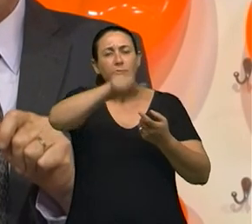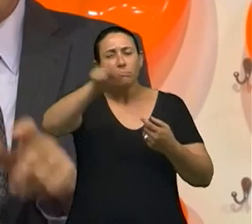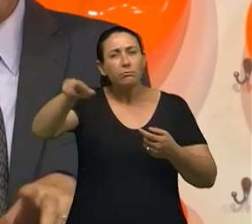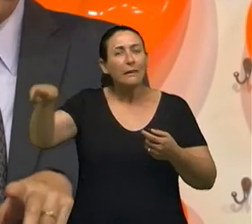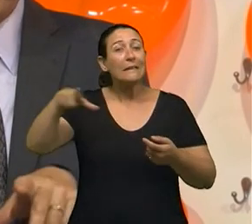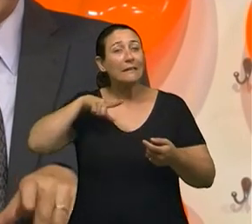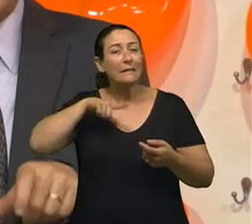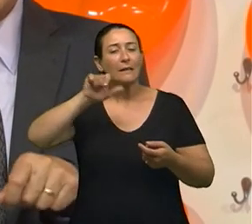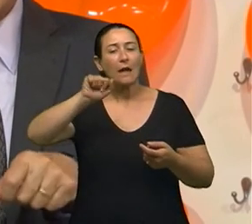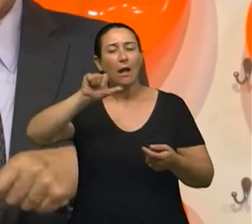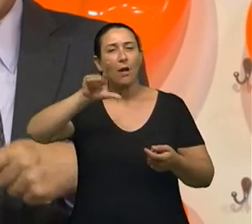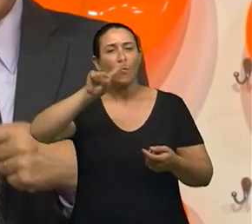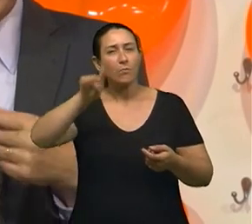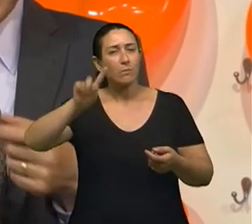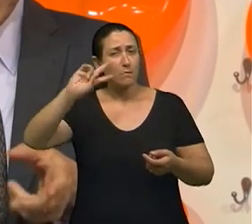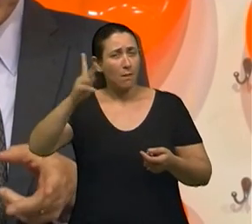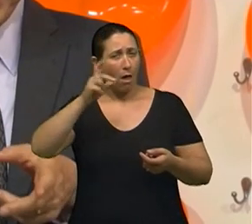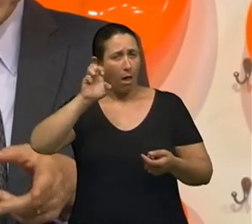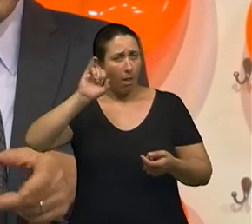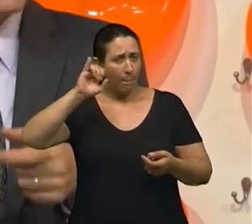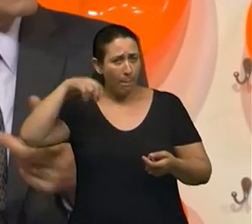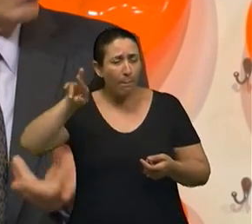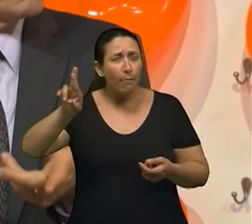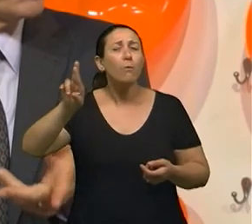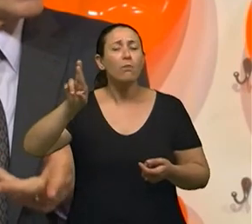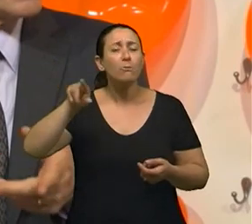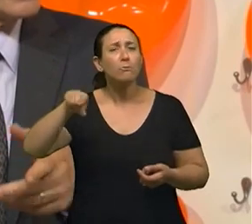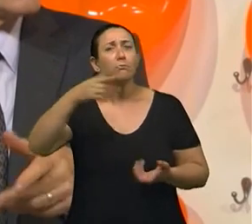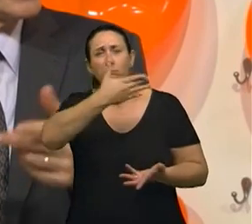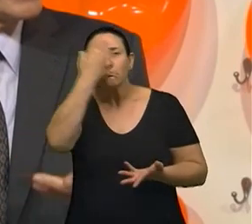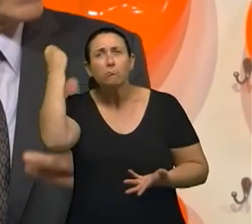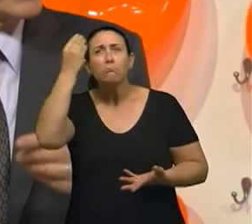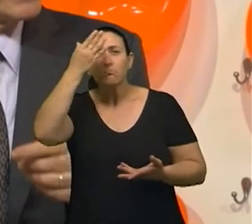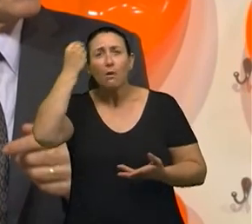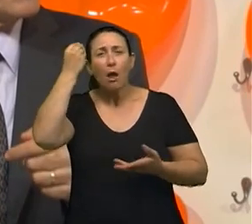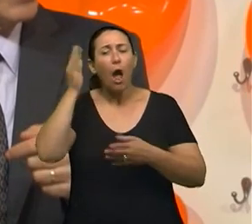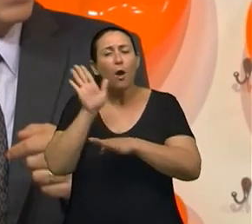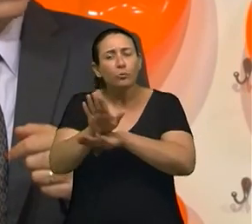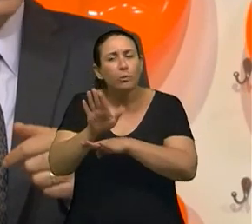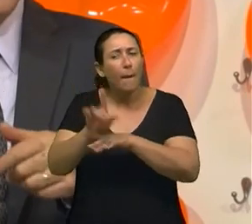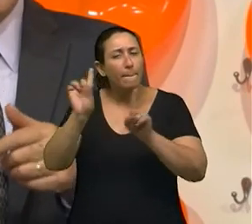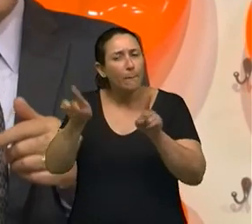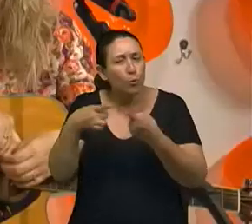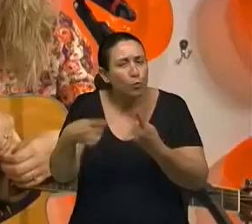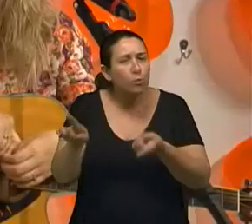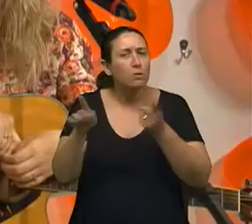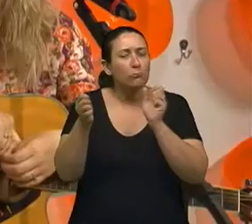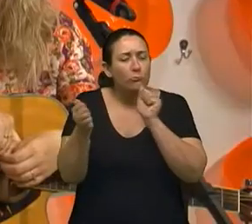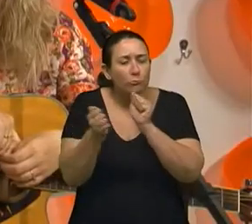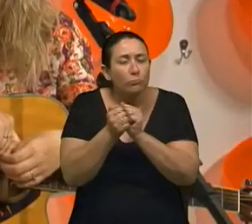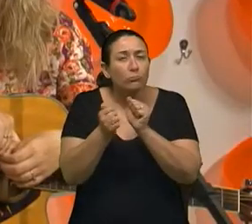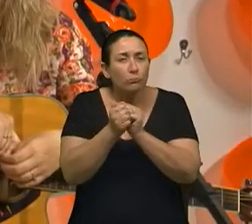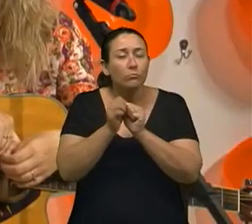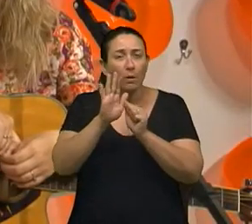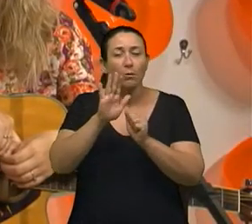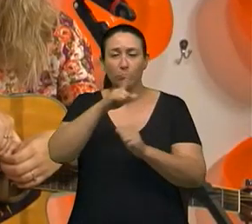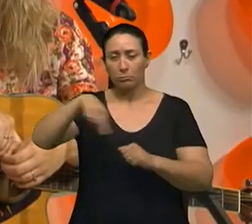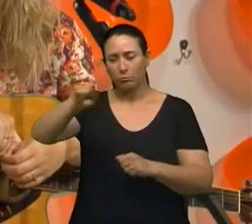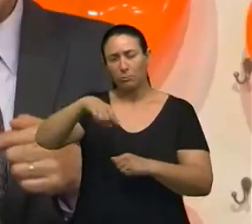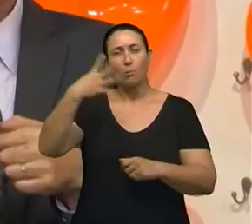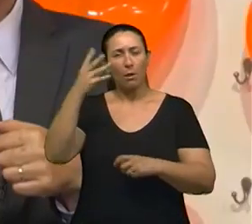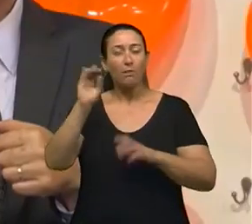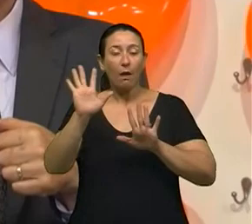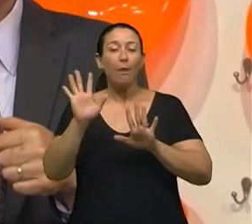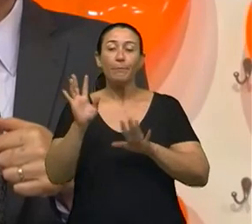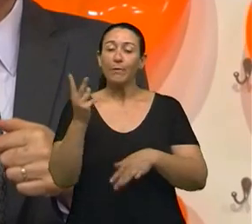e 20 eles ensinaram para eles com a música e a letra, não é? E 20 só com a letra.